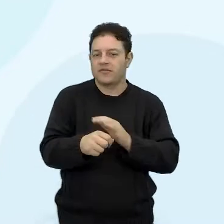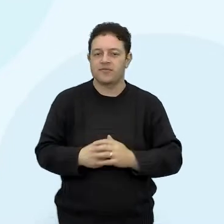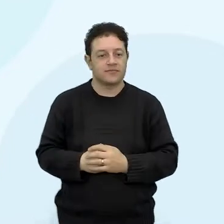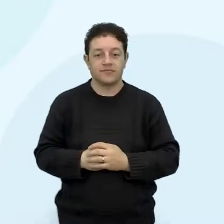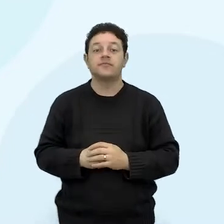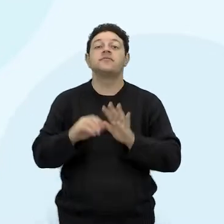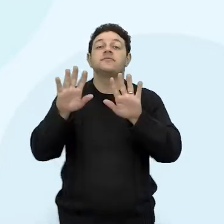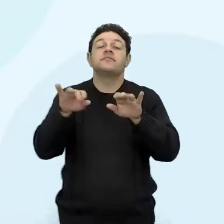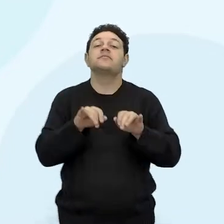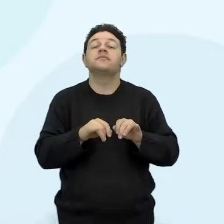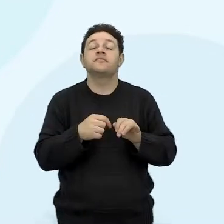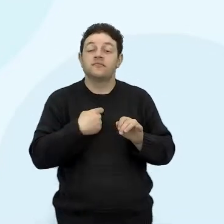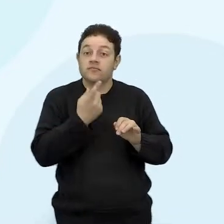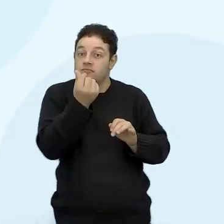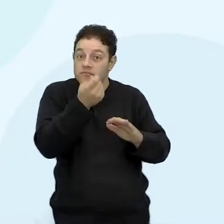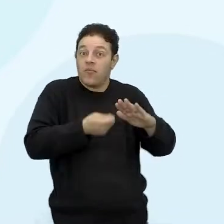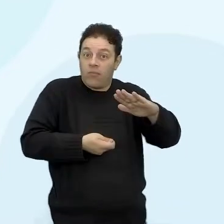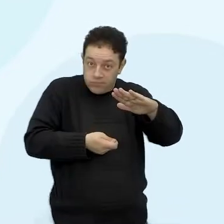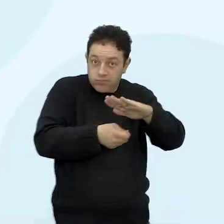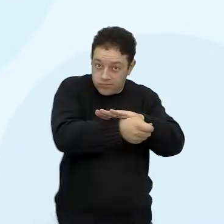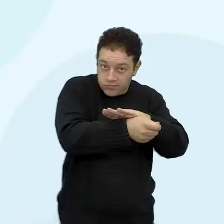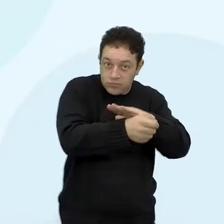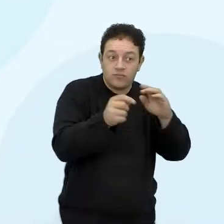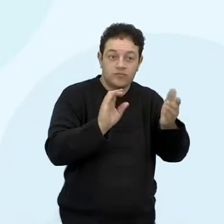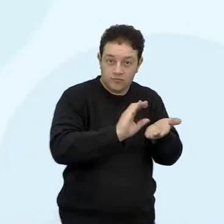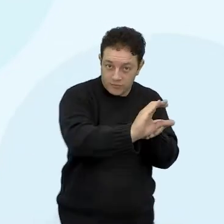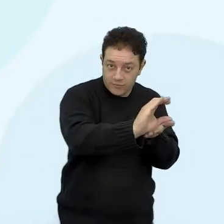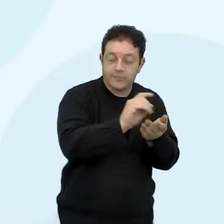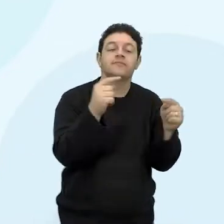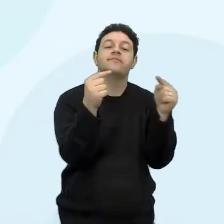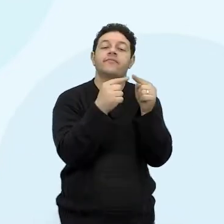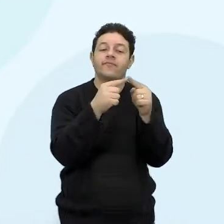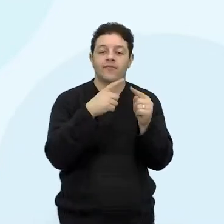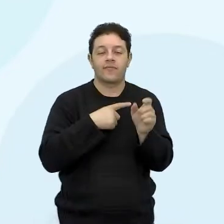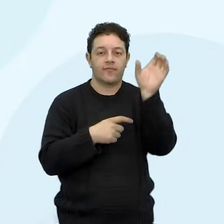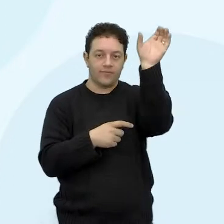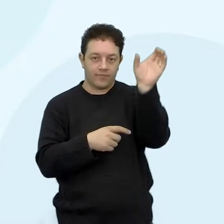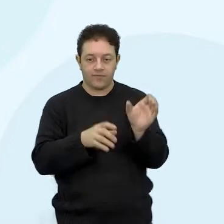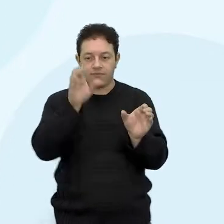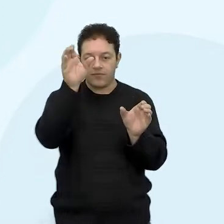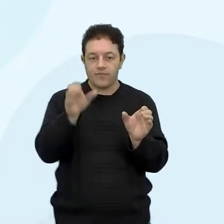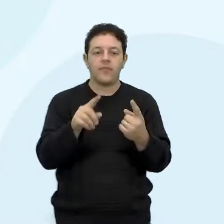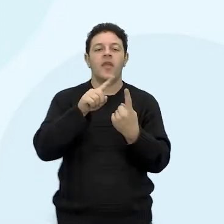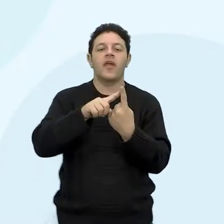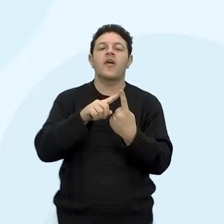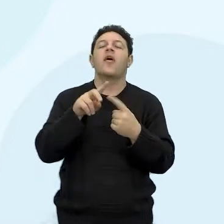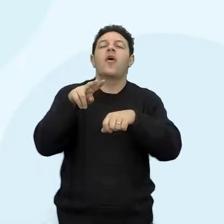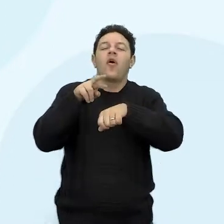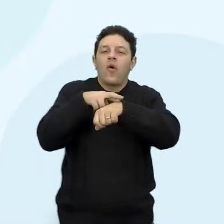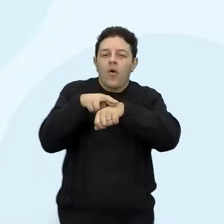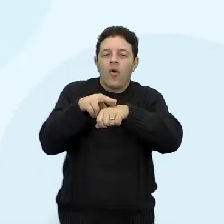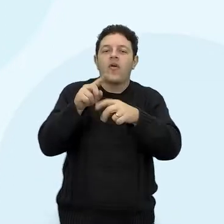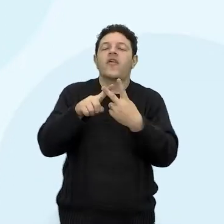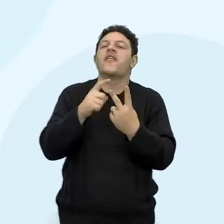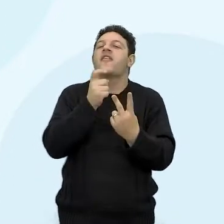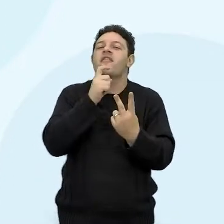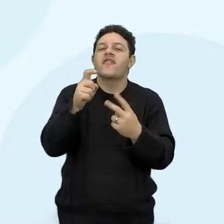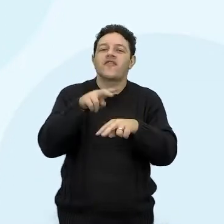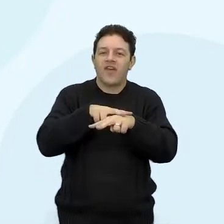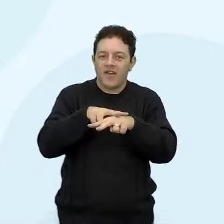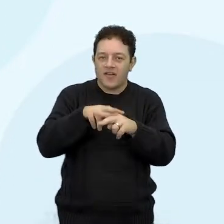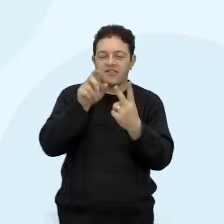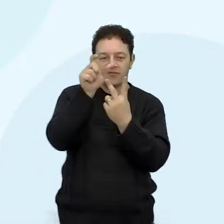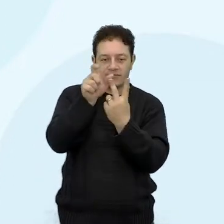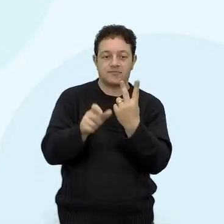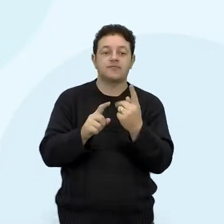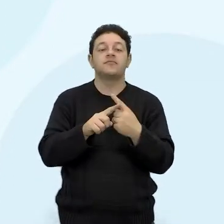falando em investimento, a gente tem aí duas colunas, uma verde e uma roxinha, onde a roxinha tá falando de